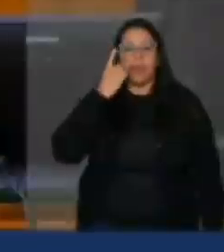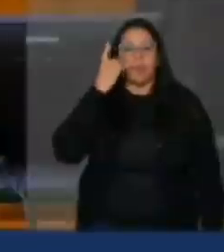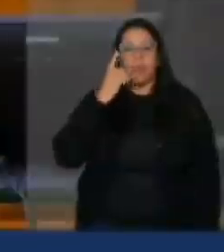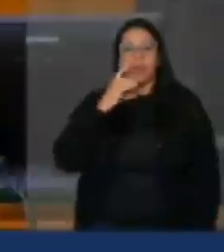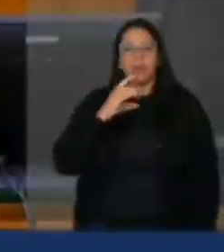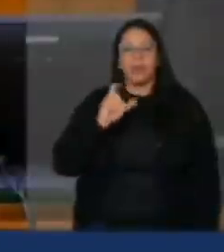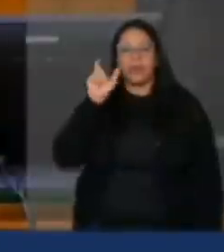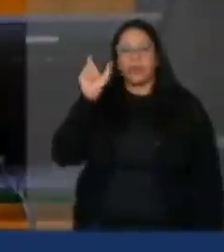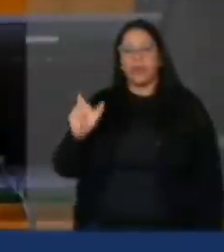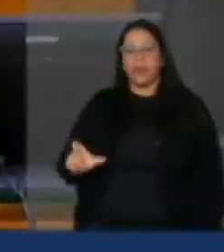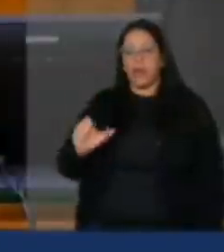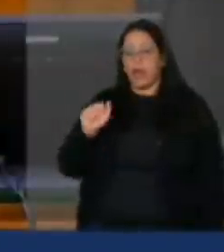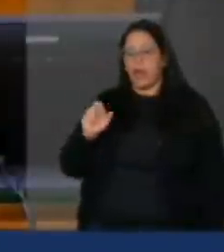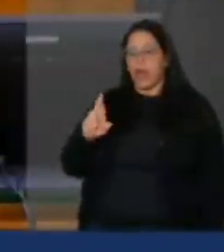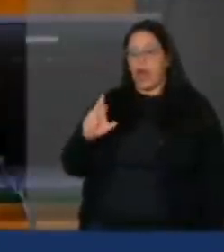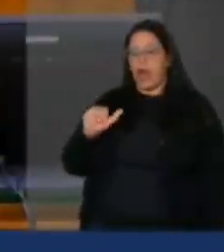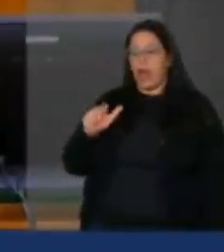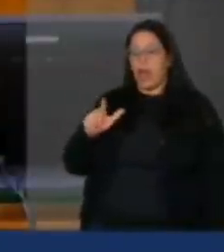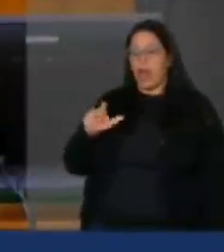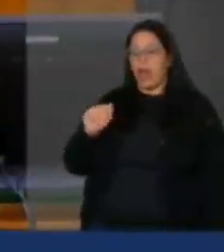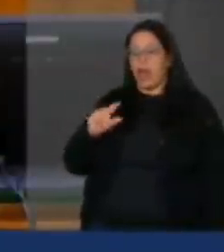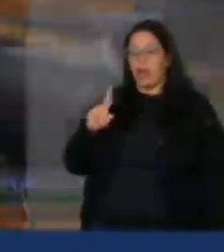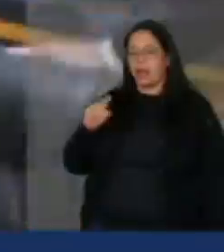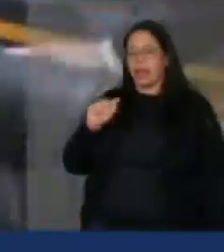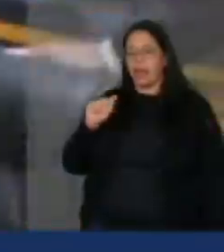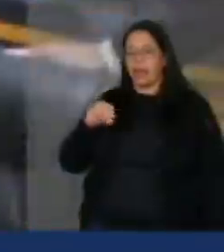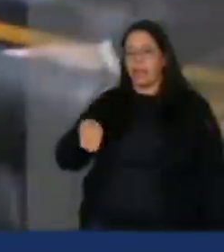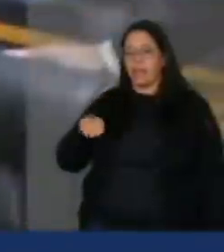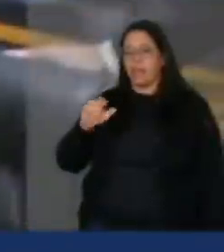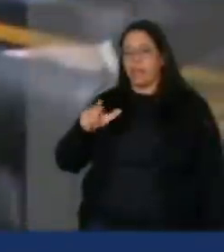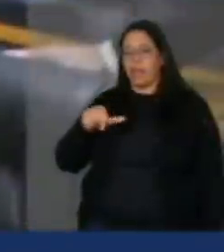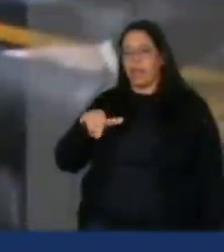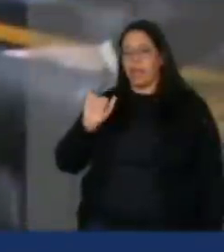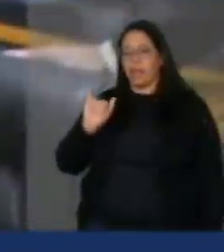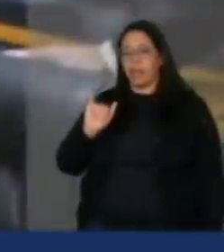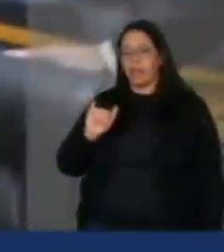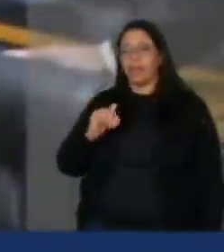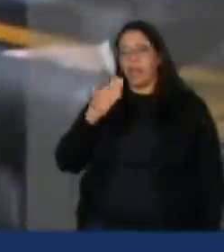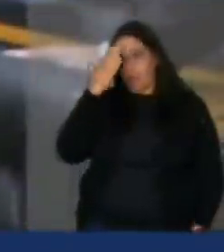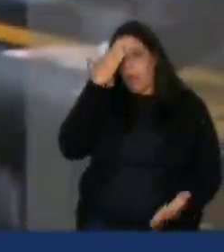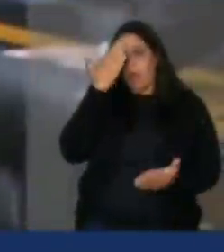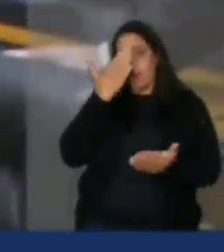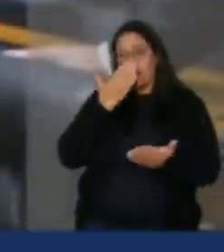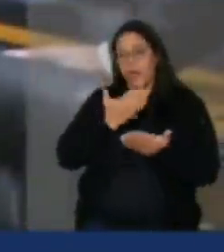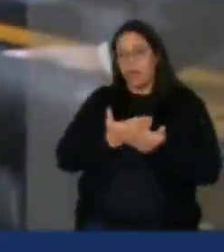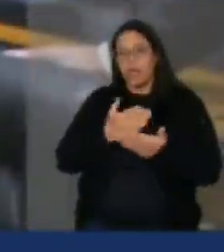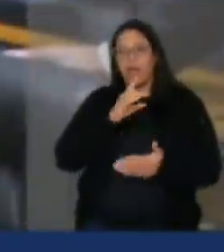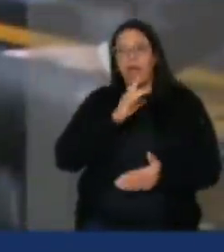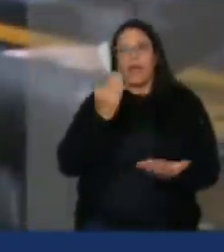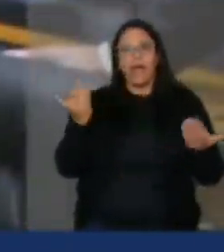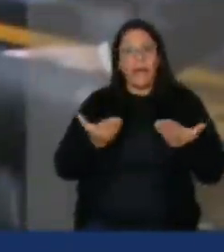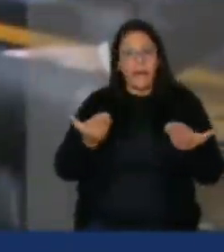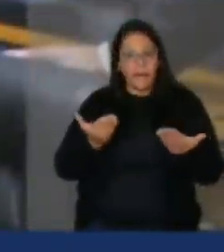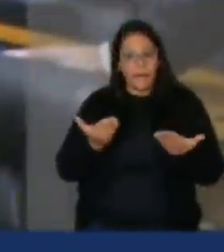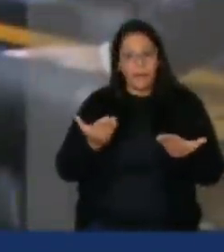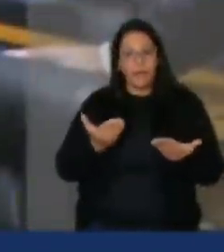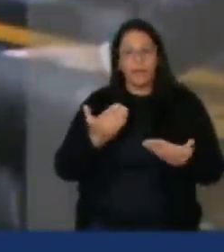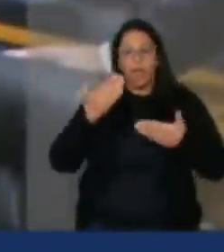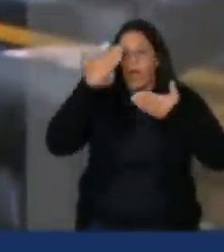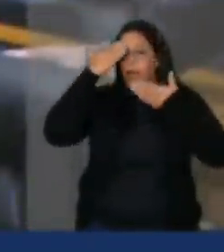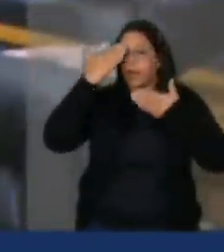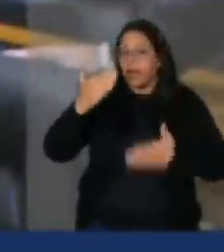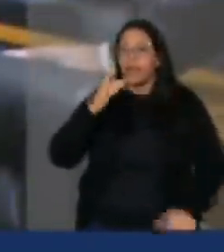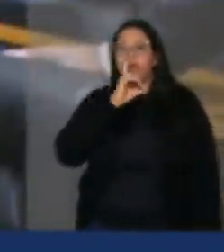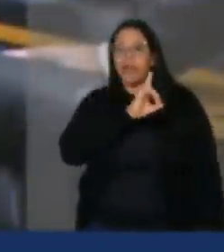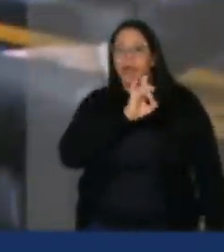Zambelli. Obrigada, presidente. Eu queria só agradecer aos colegas que acreditaram nesse projeto para votar urgência, dizer da importância